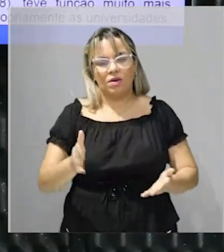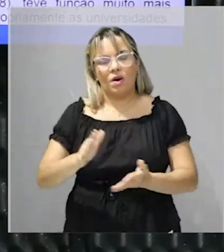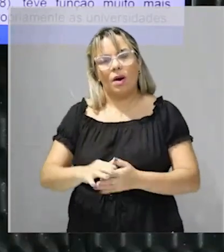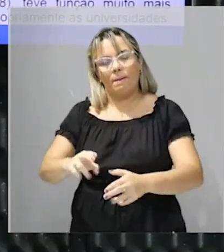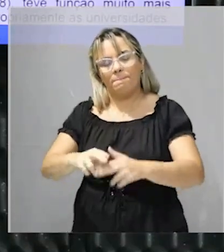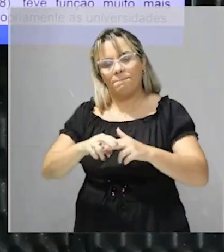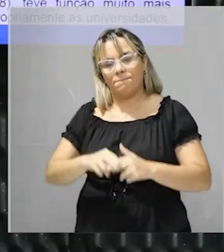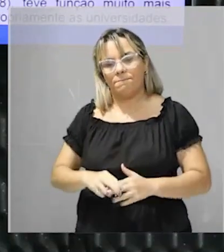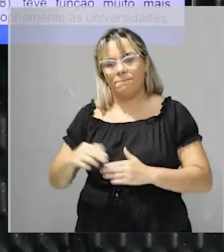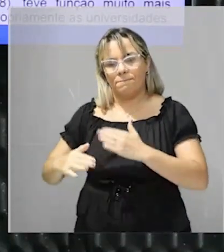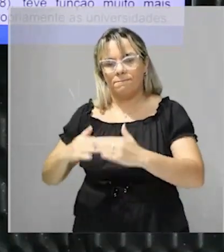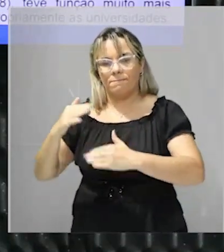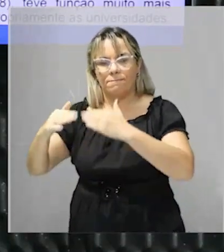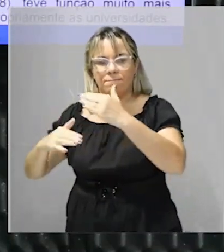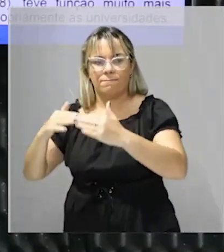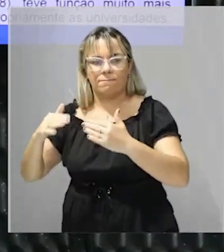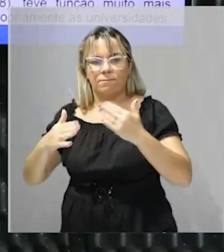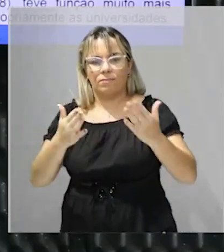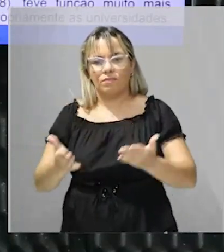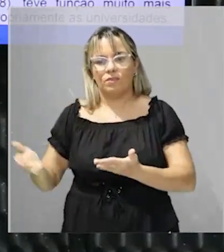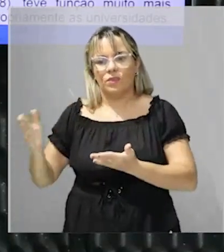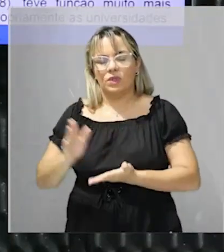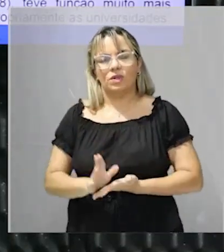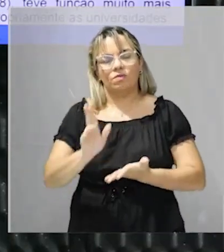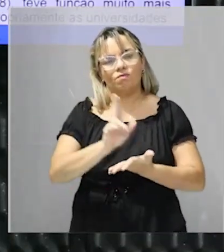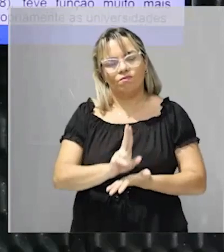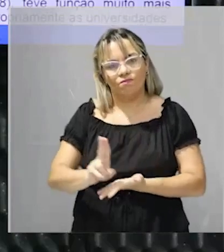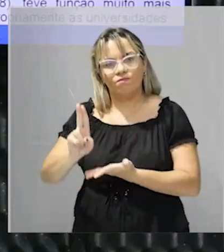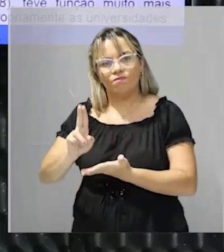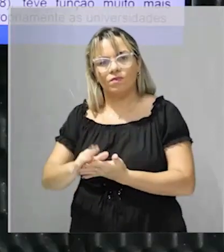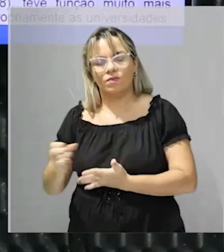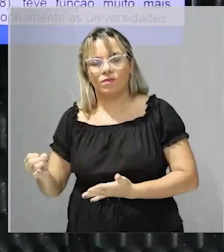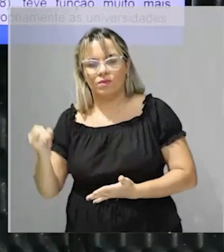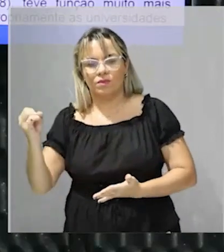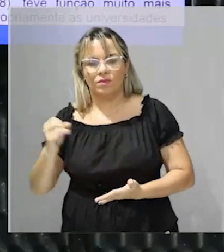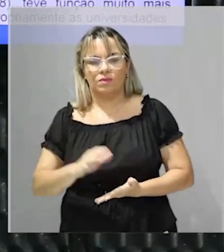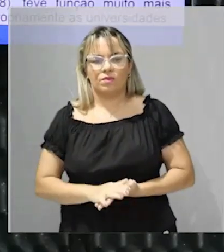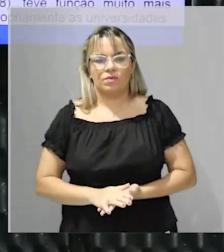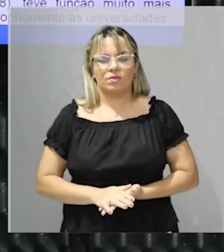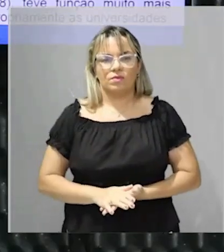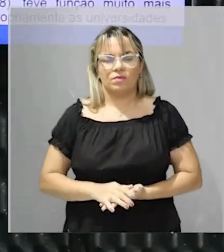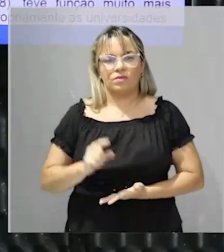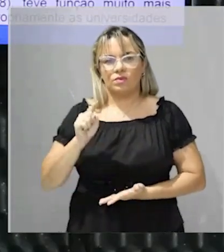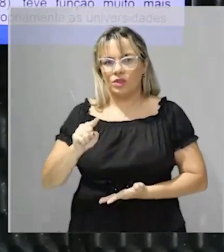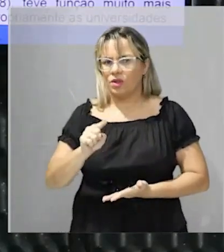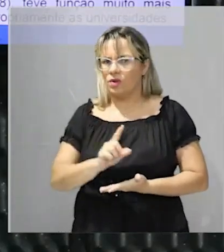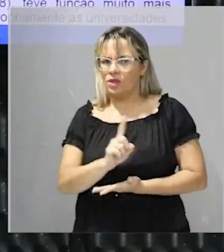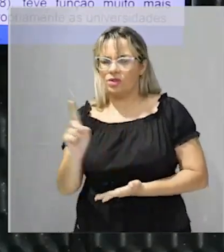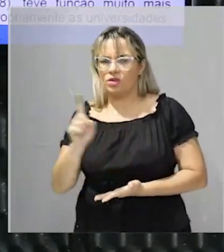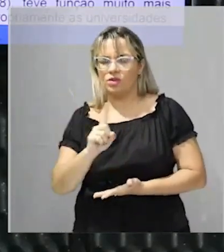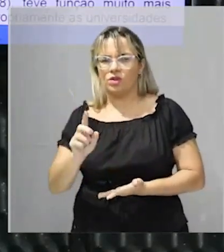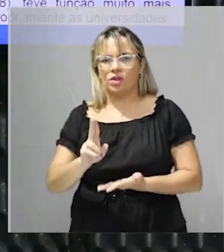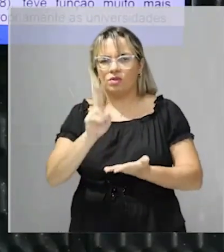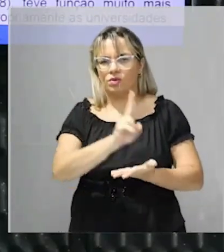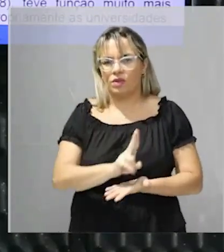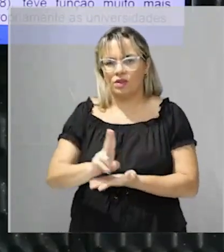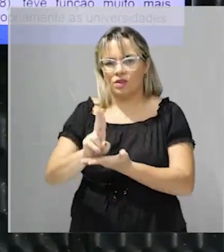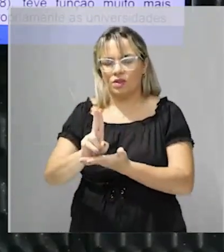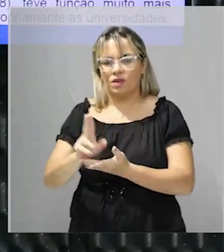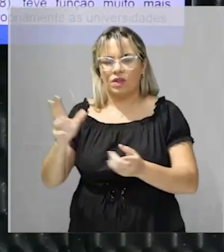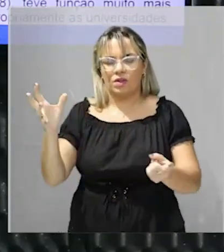regionalismo do que propriamente na universidade. Então ele vai dizer olha não são as universidades que vai contribuir para a fragmentação